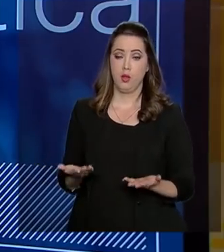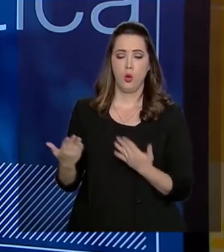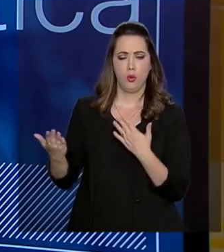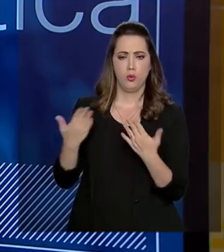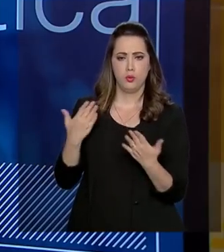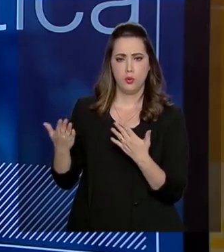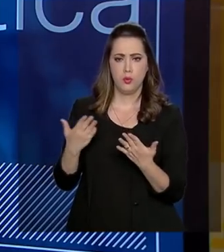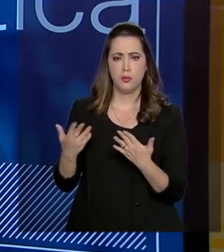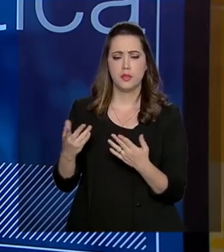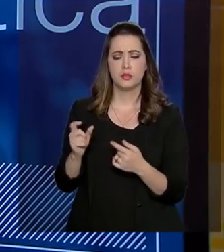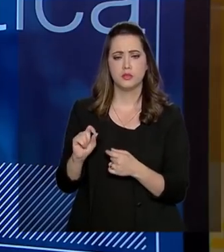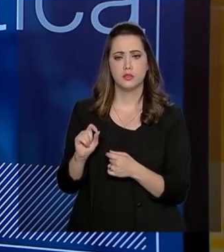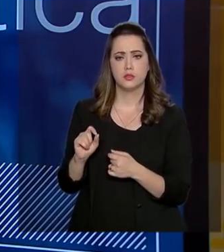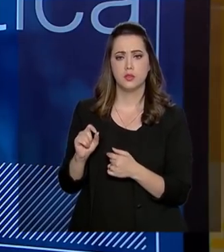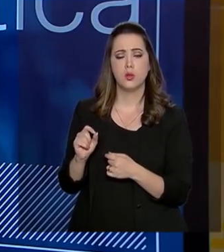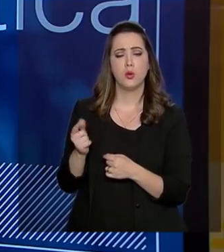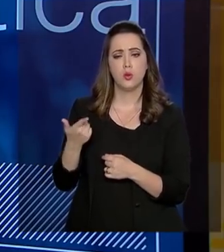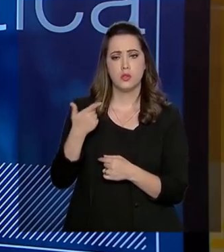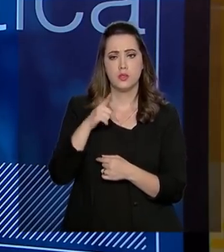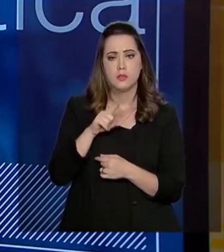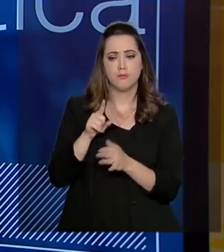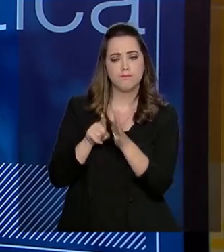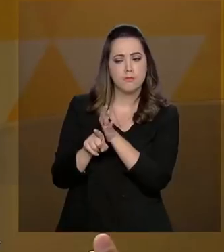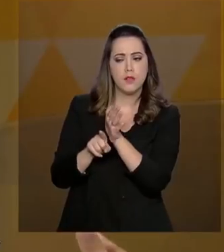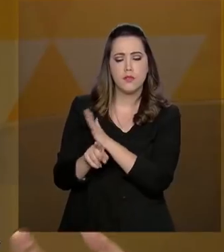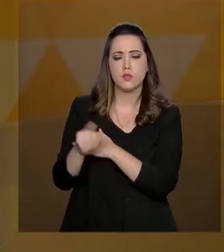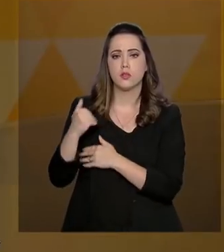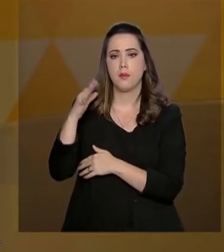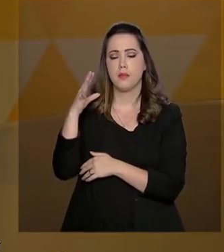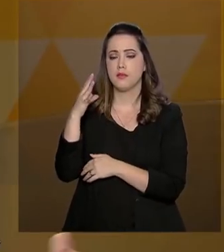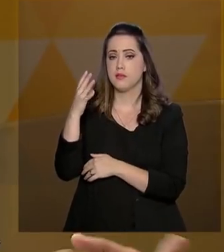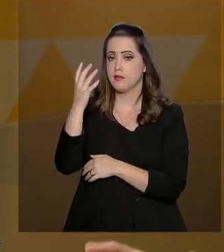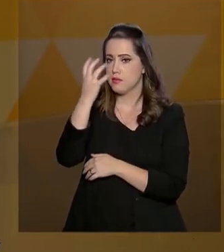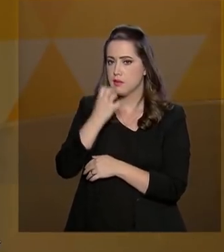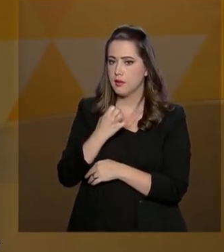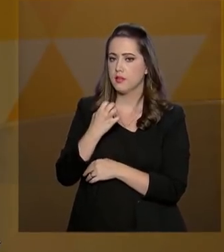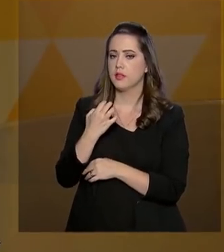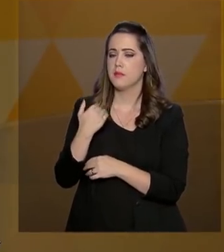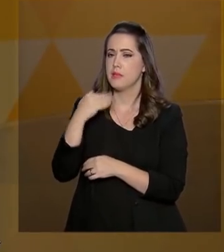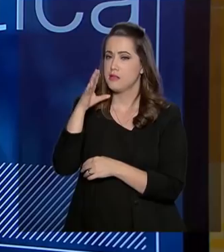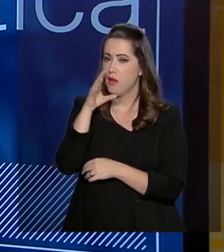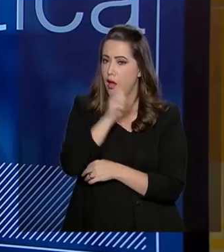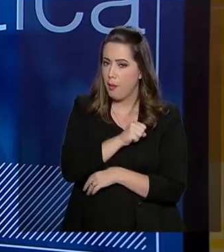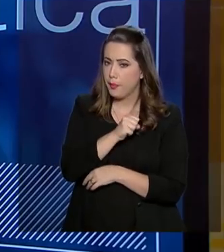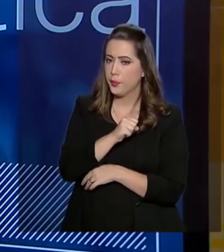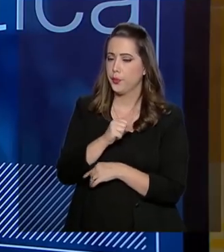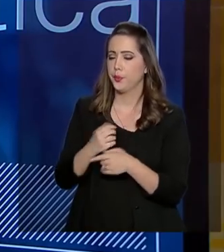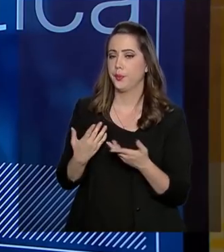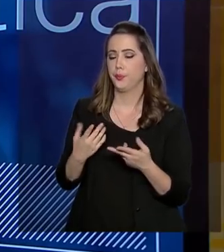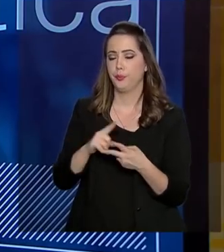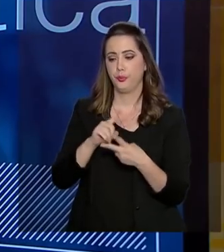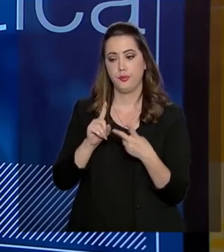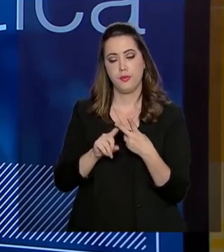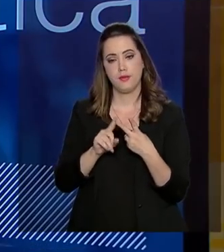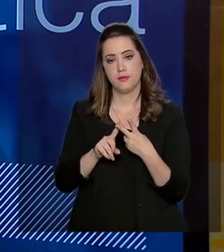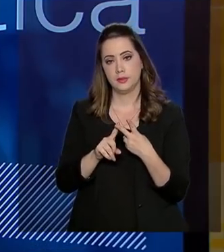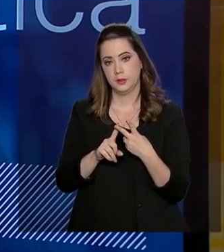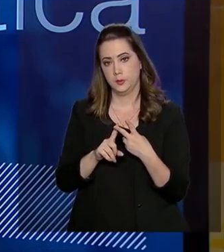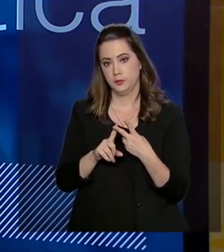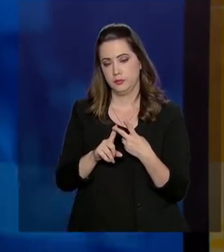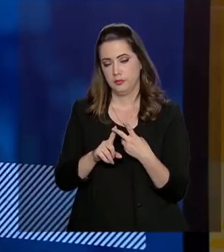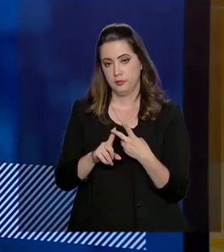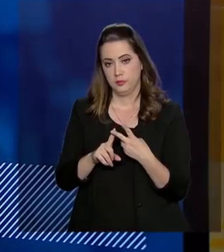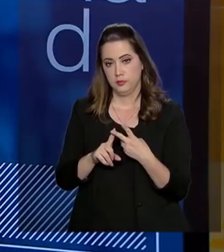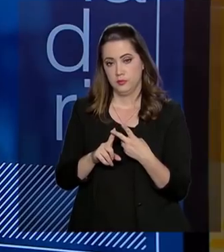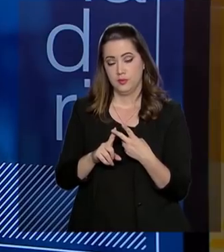relação ao fato de que você consegue investigar o caso de maneira mais célere. Esse é o primeiro passo. O segundo passo vem do